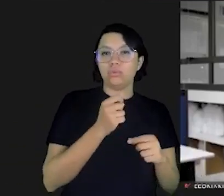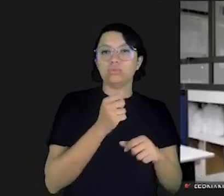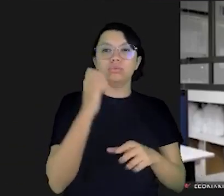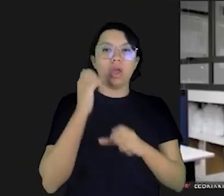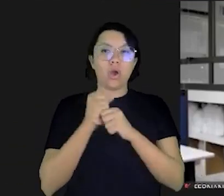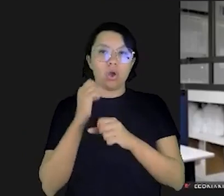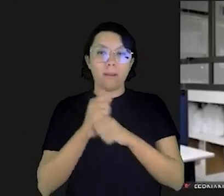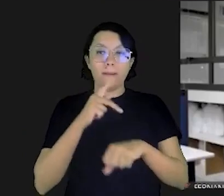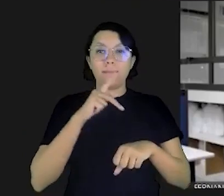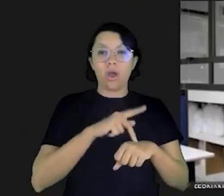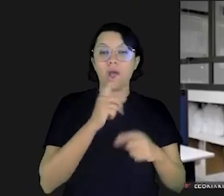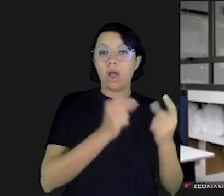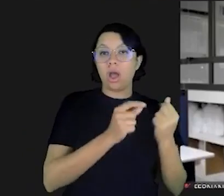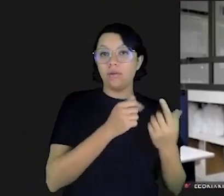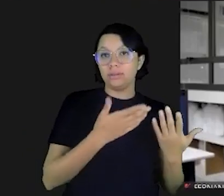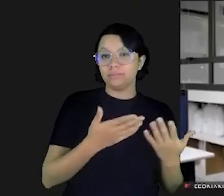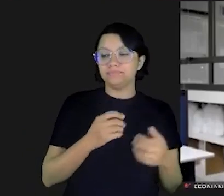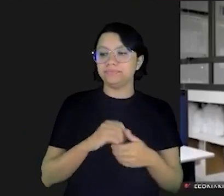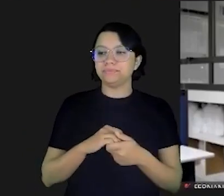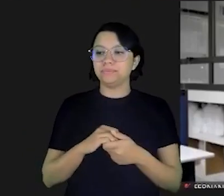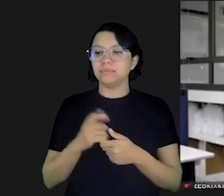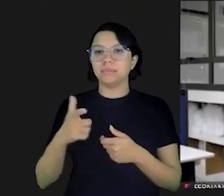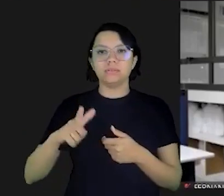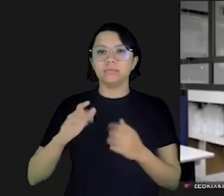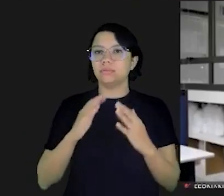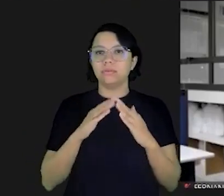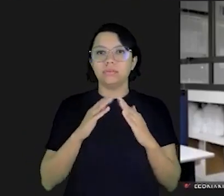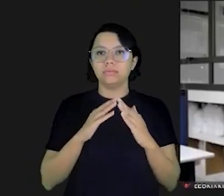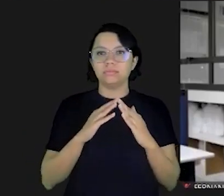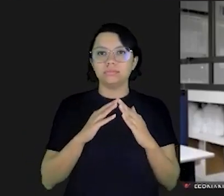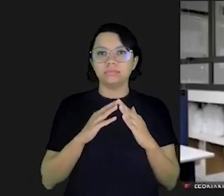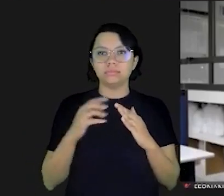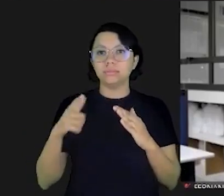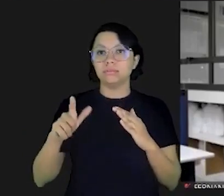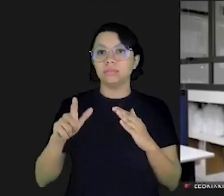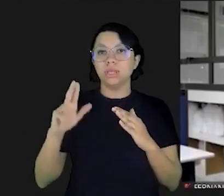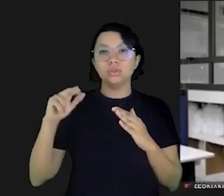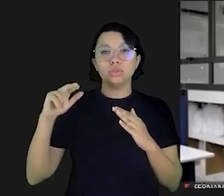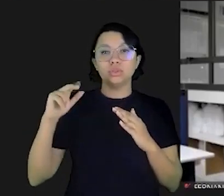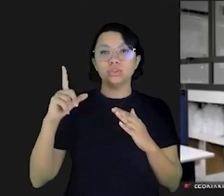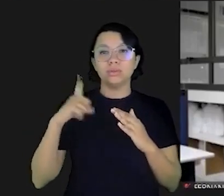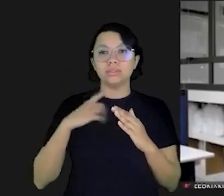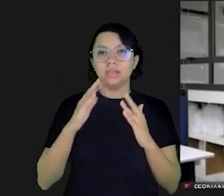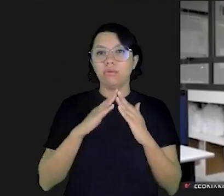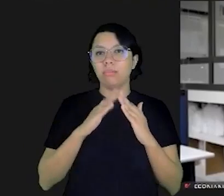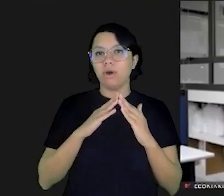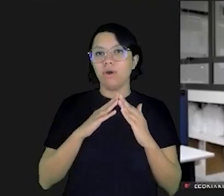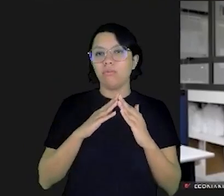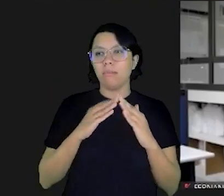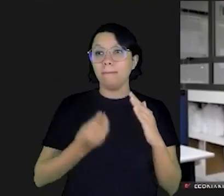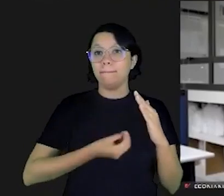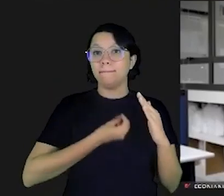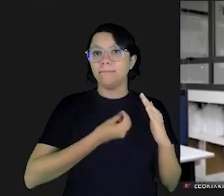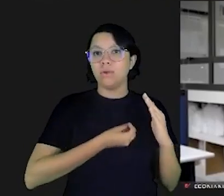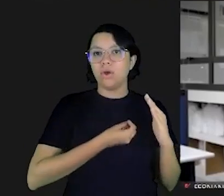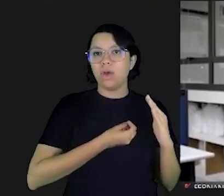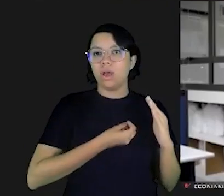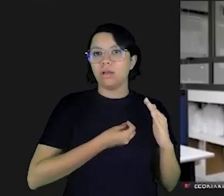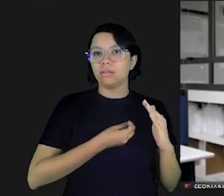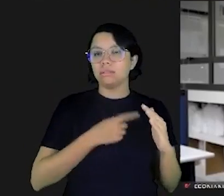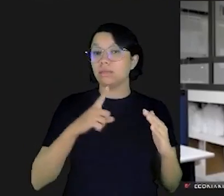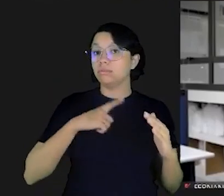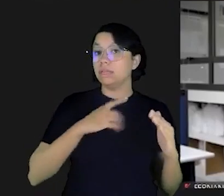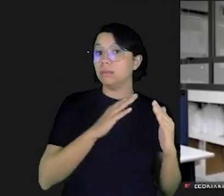formado em economia em contabilidade com pós-graduação em finanças ele diz eu não tenho imóvel não terei jamais um imóvel